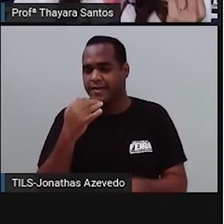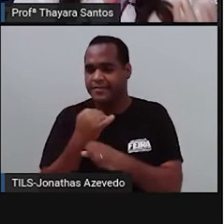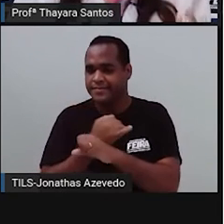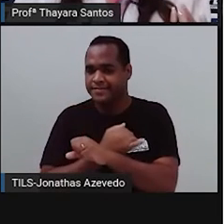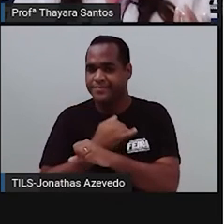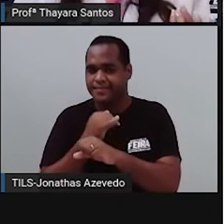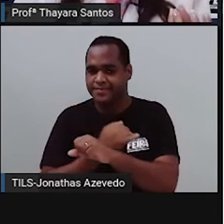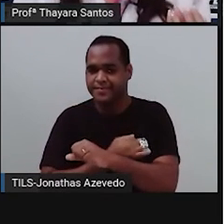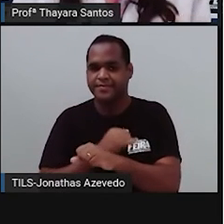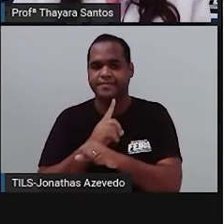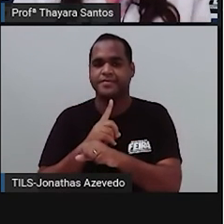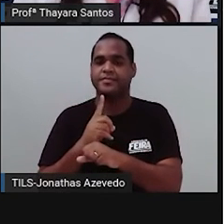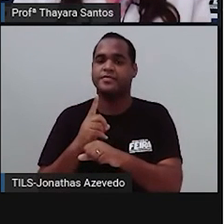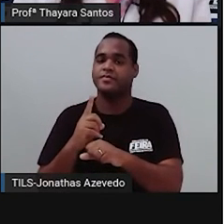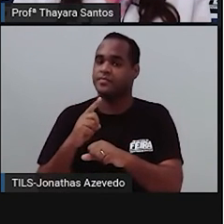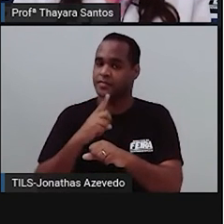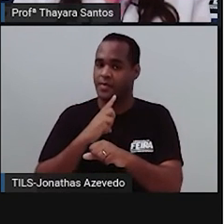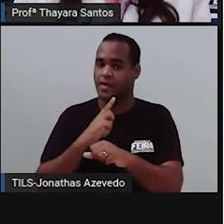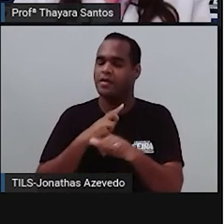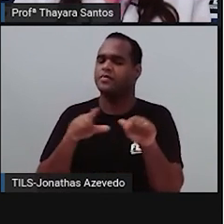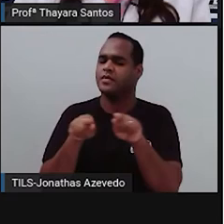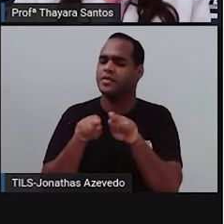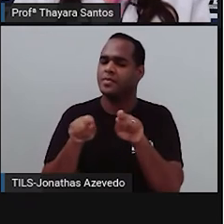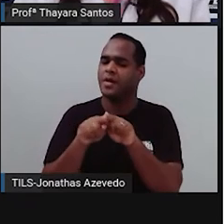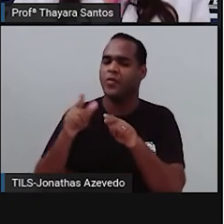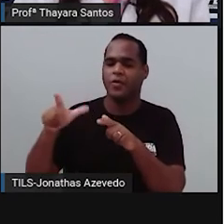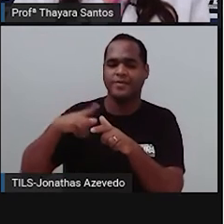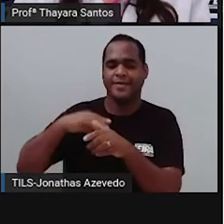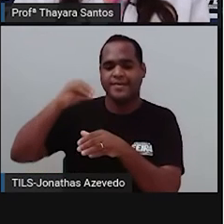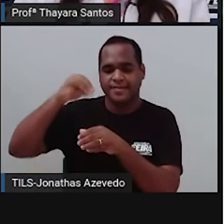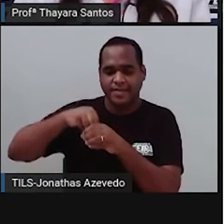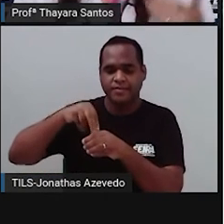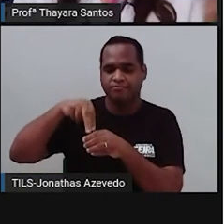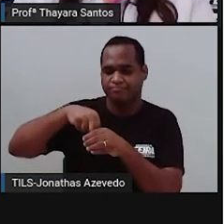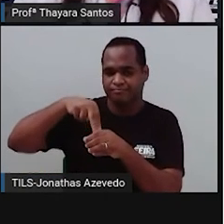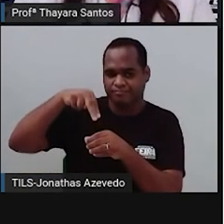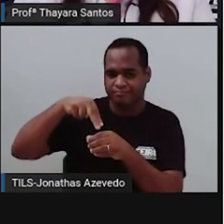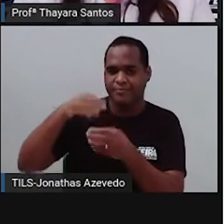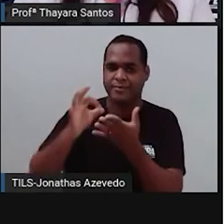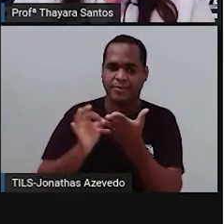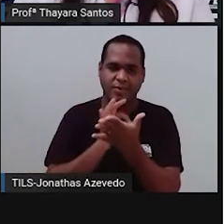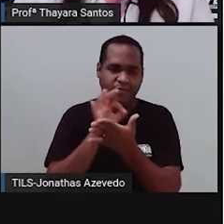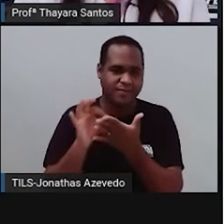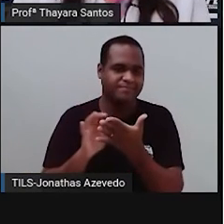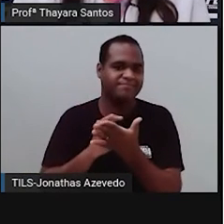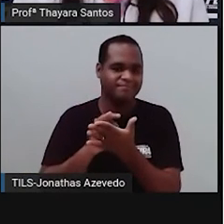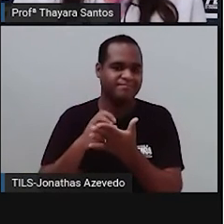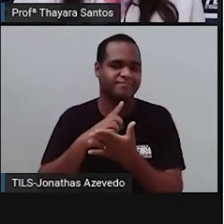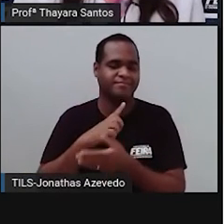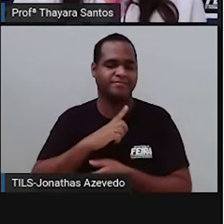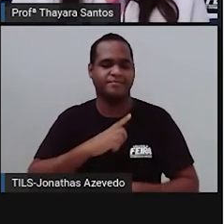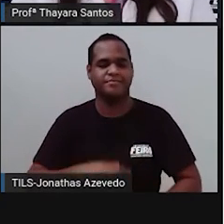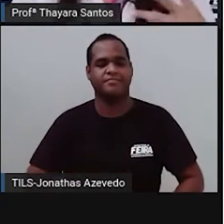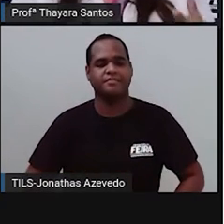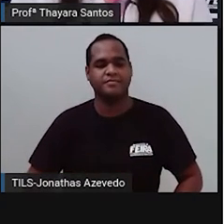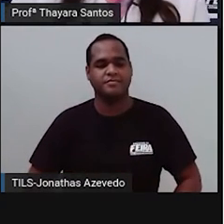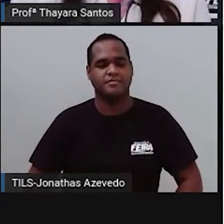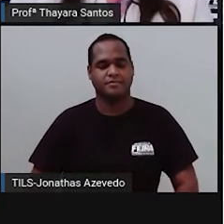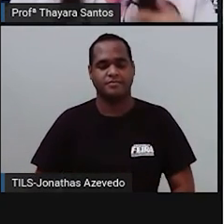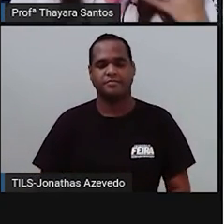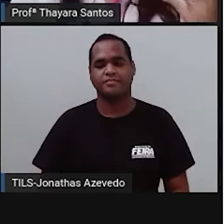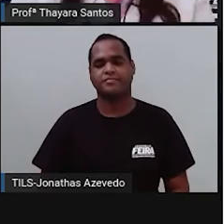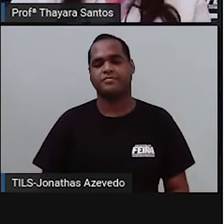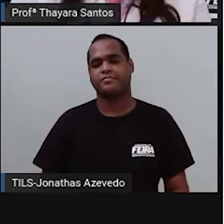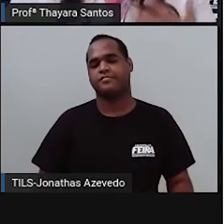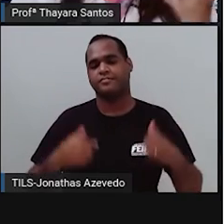estão cheias de gordura aí, e também tem substância intracelular entre elas, que é característica de tecido conjuntivo. E a gente tem